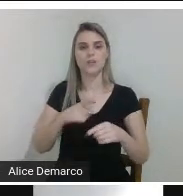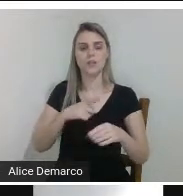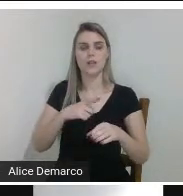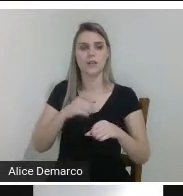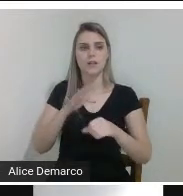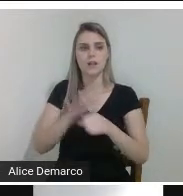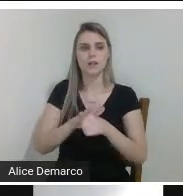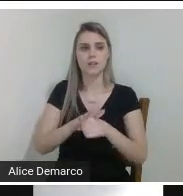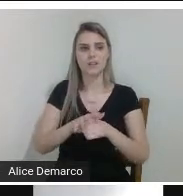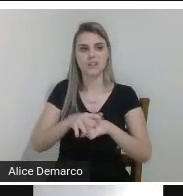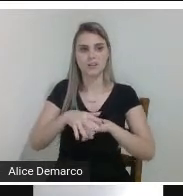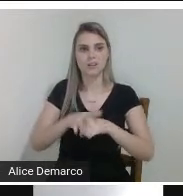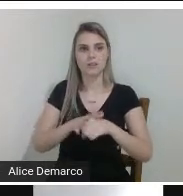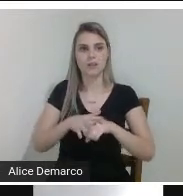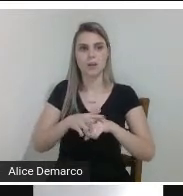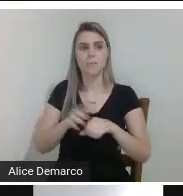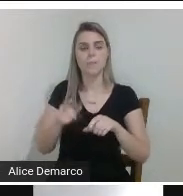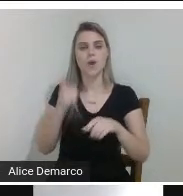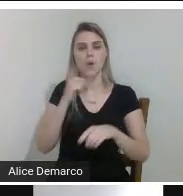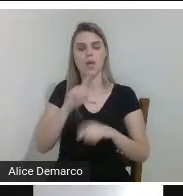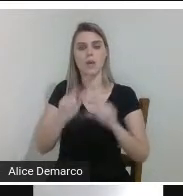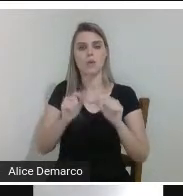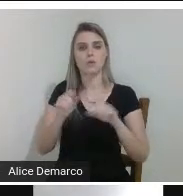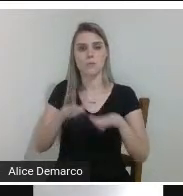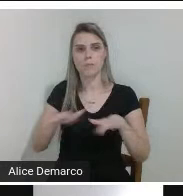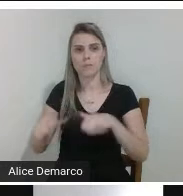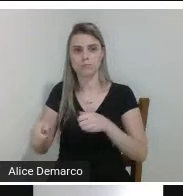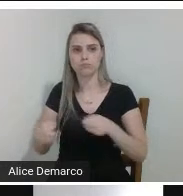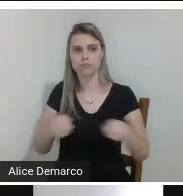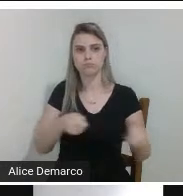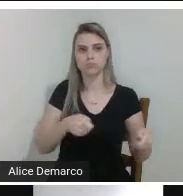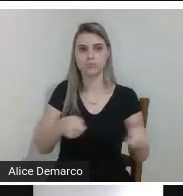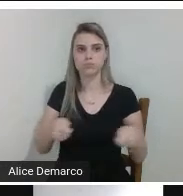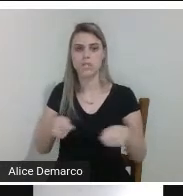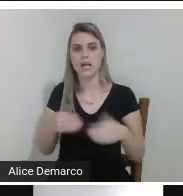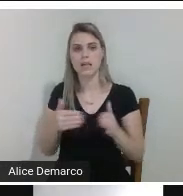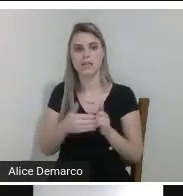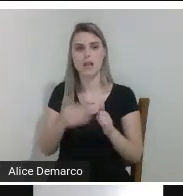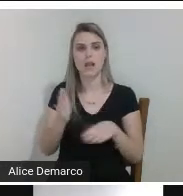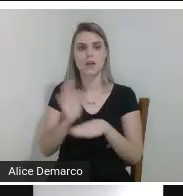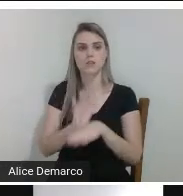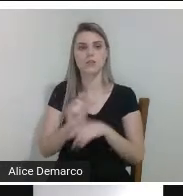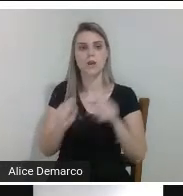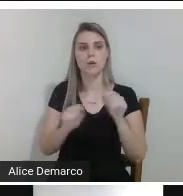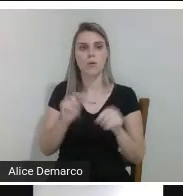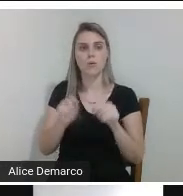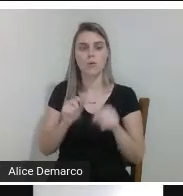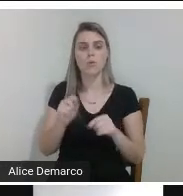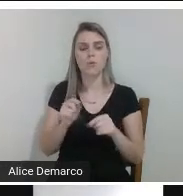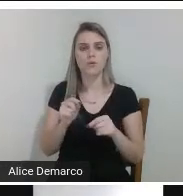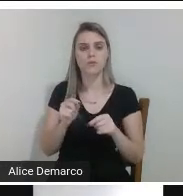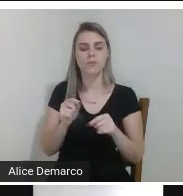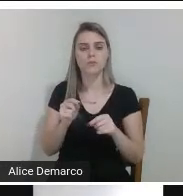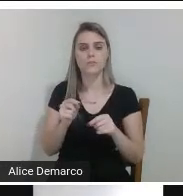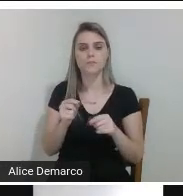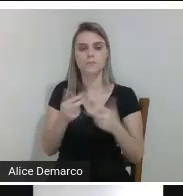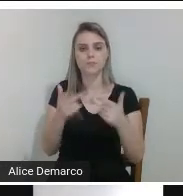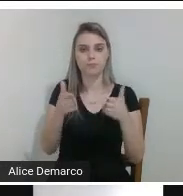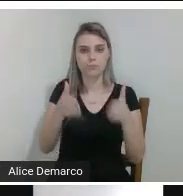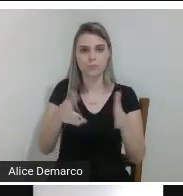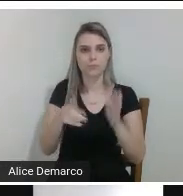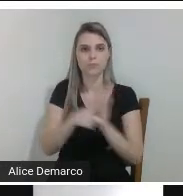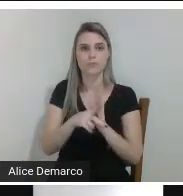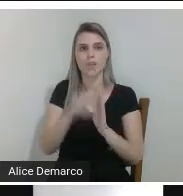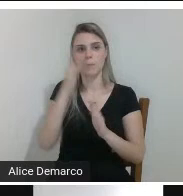rodinhas da cadeira para a movimentação e até mesmo ajudar em algo específico a